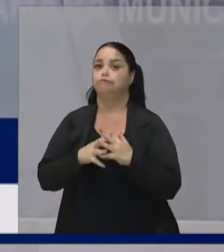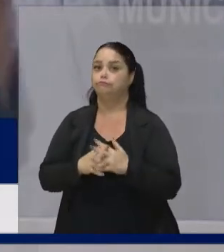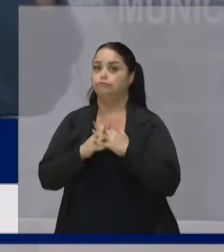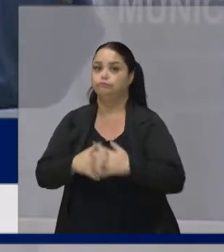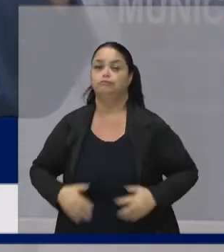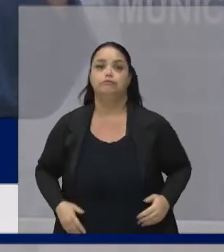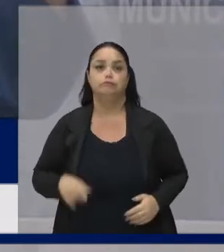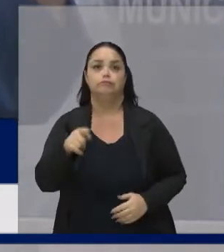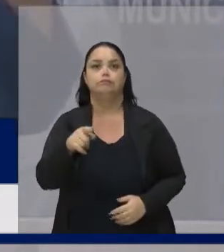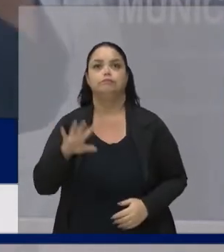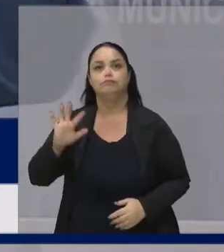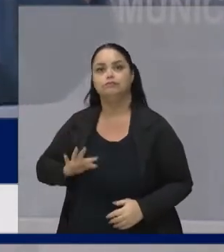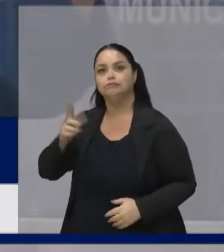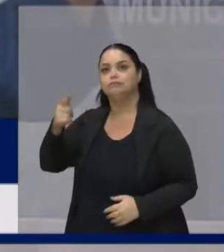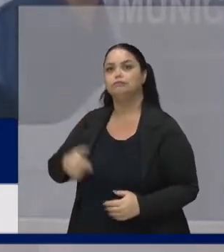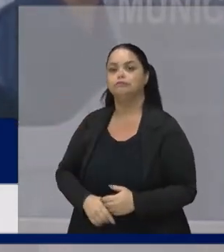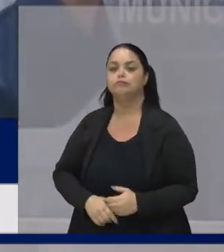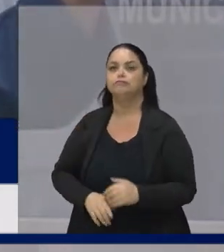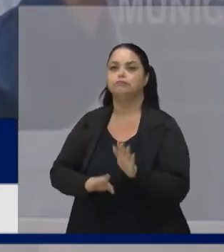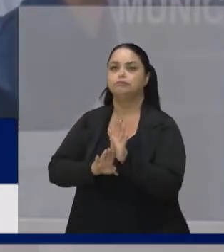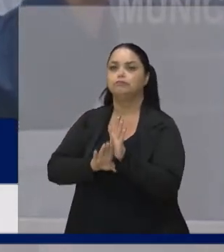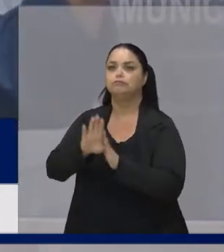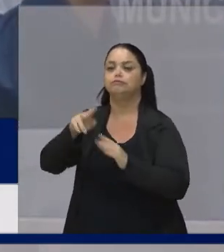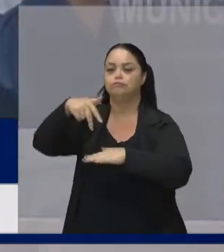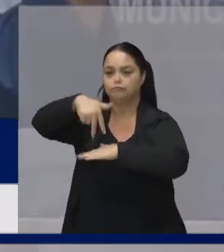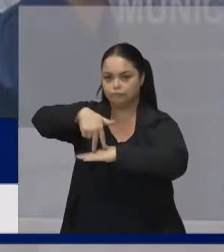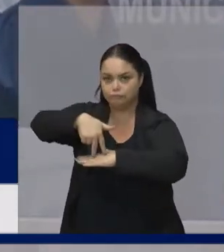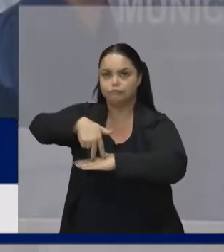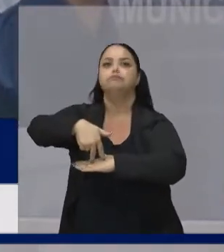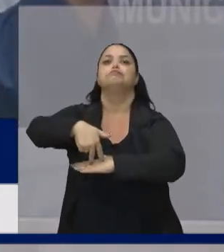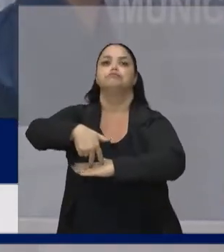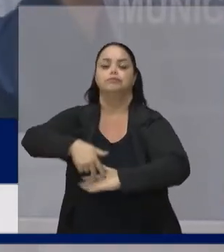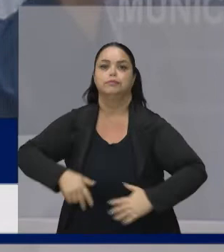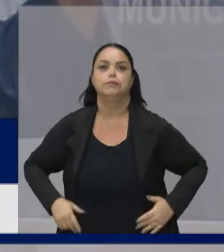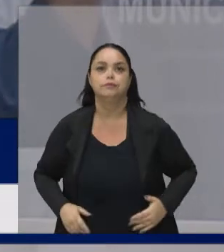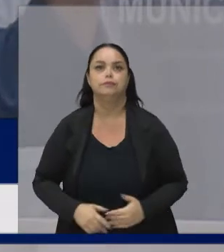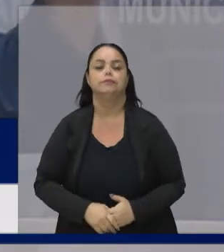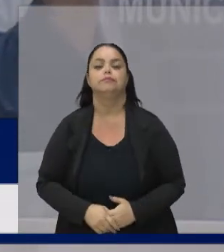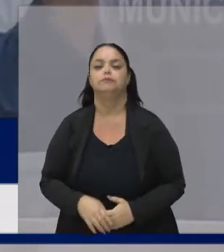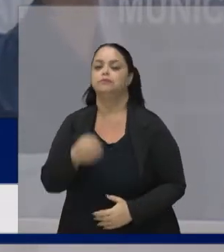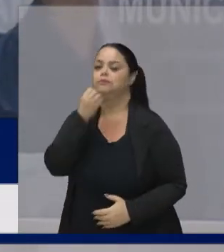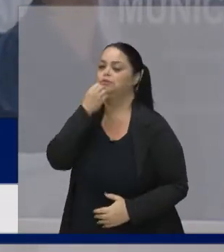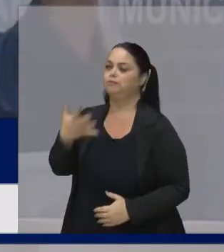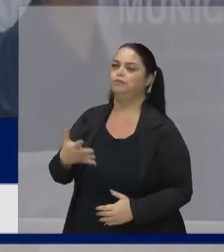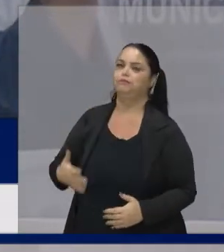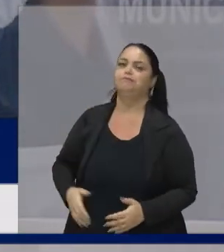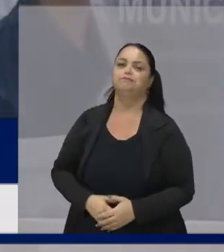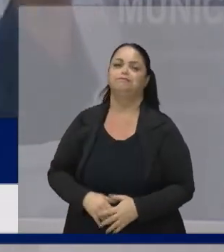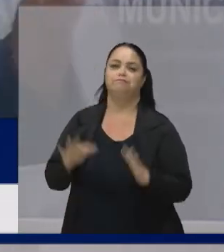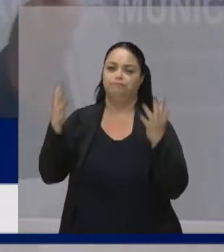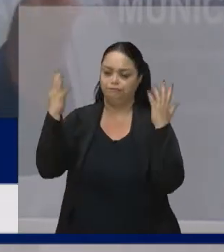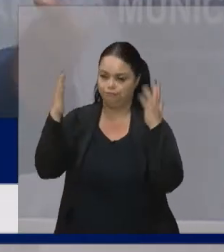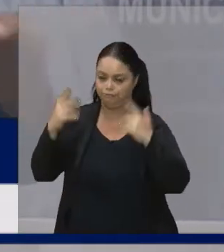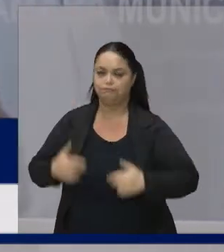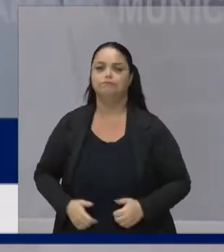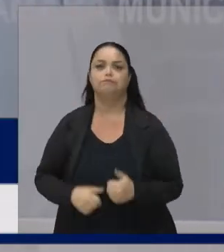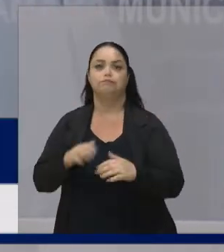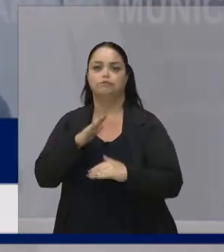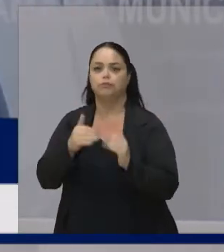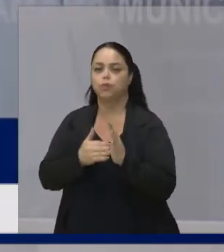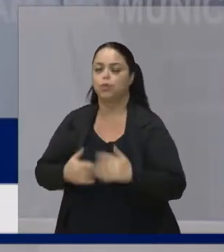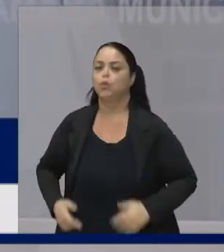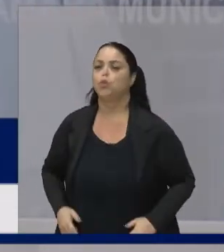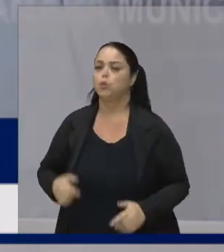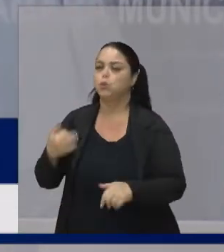Mas quando você realiza Quando eu subia no pódio Valeu a pena Valeu a pena Tudo o que eu